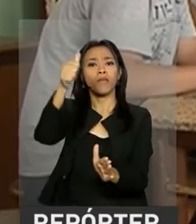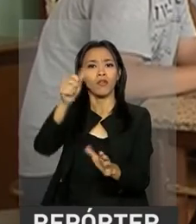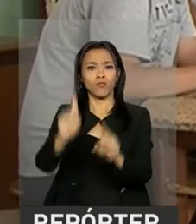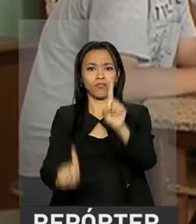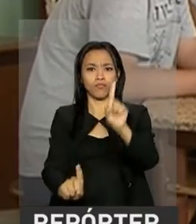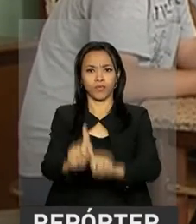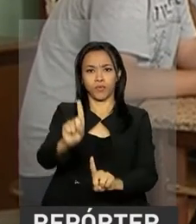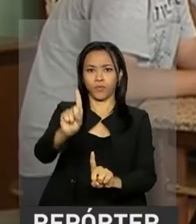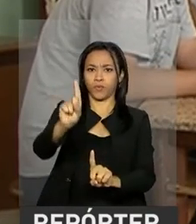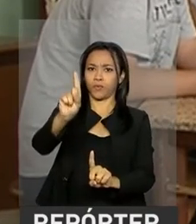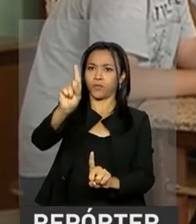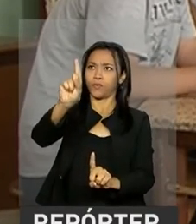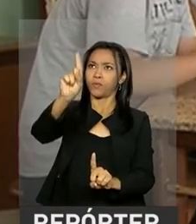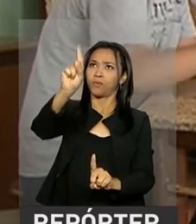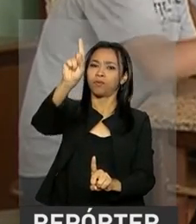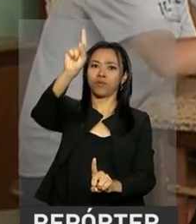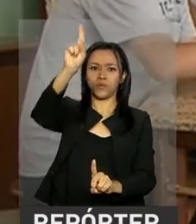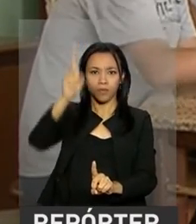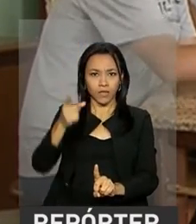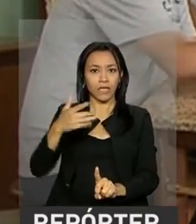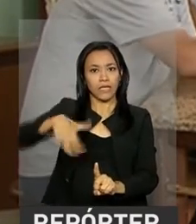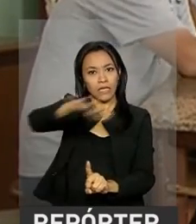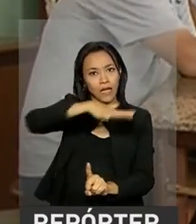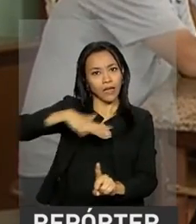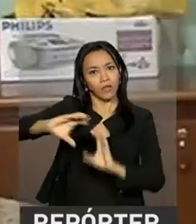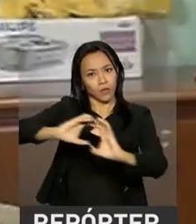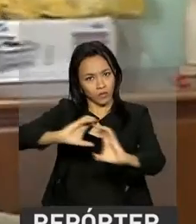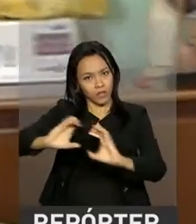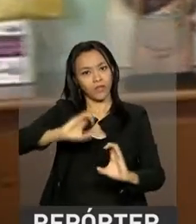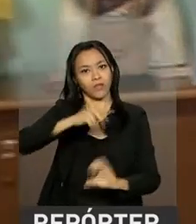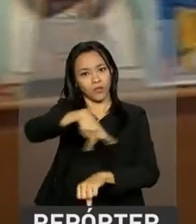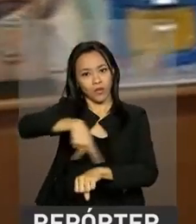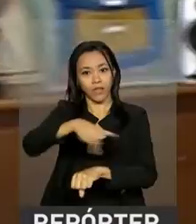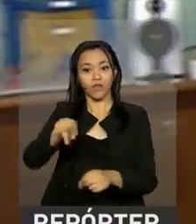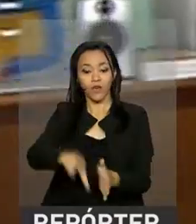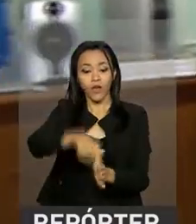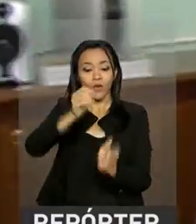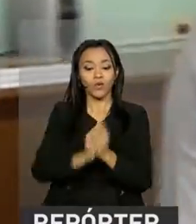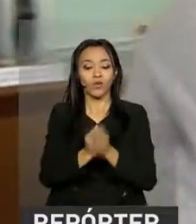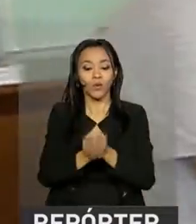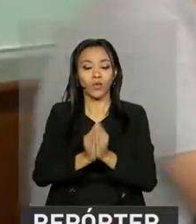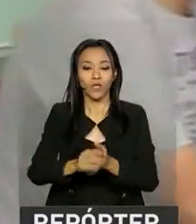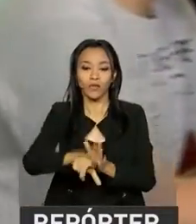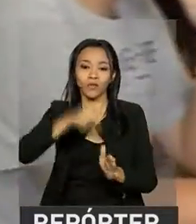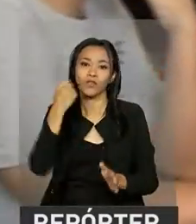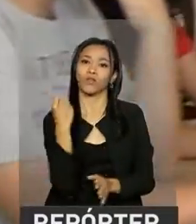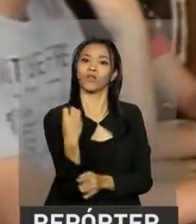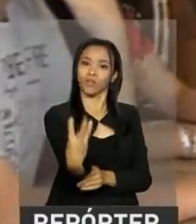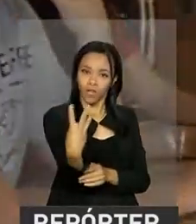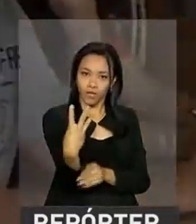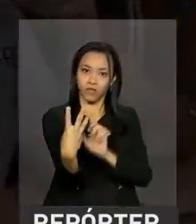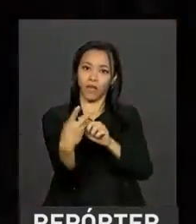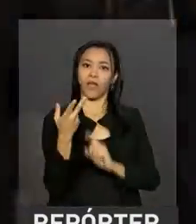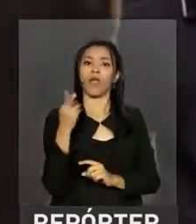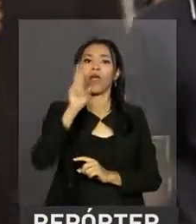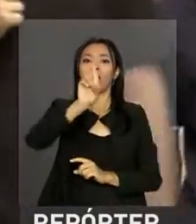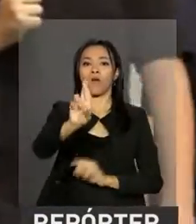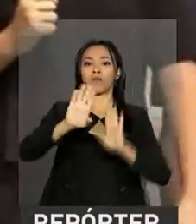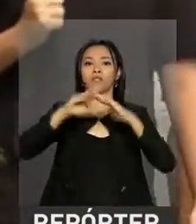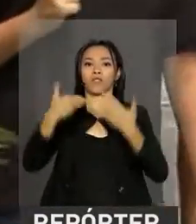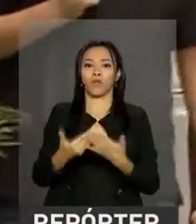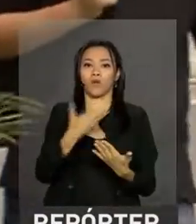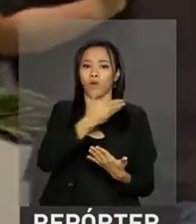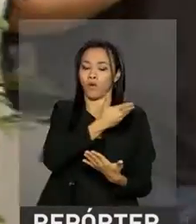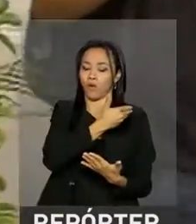geoestacionário de defesa e comunicações do país. Um sorteio definiu os três estudantes que vão representar a escola. Convite